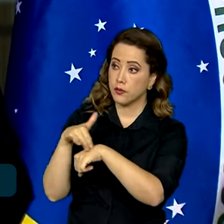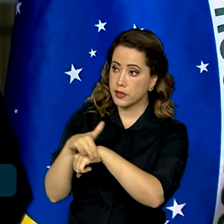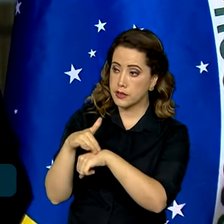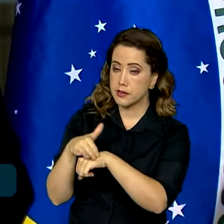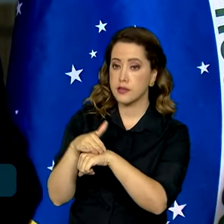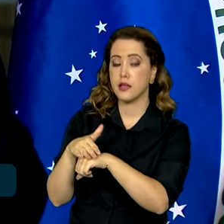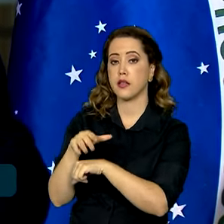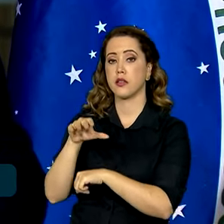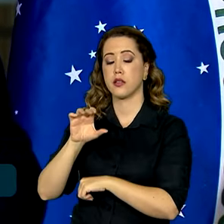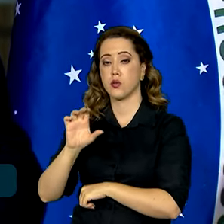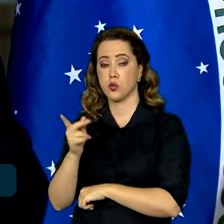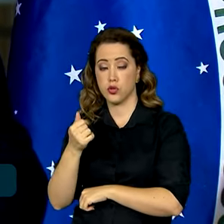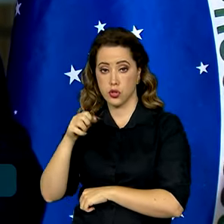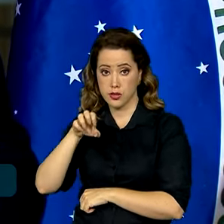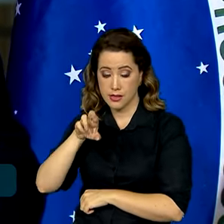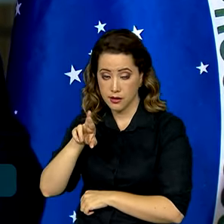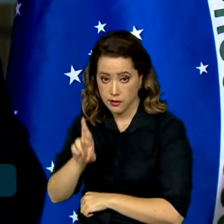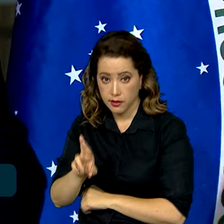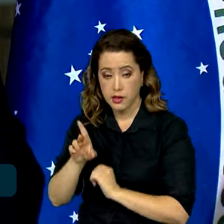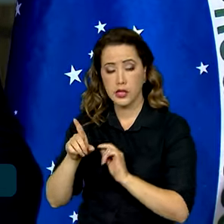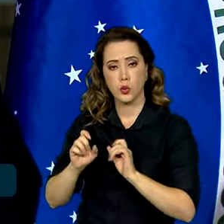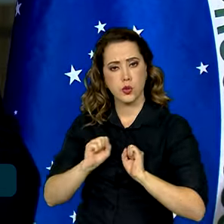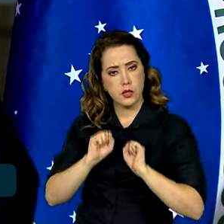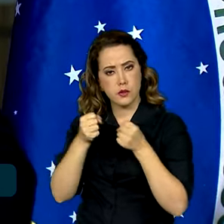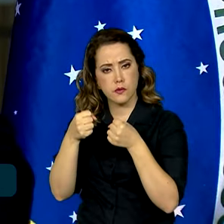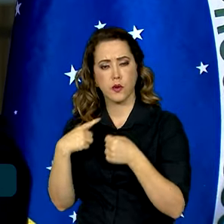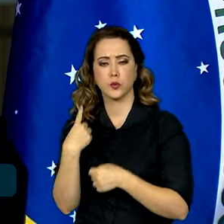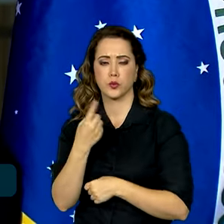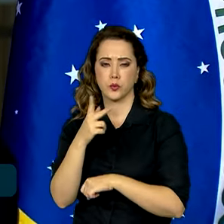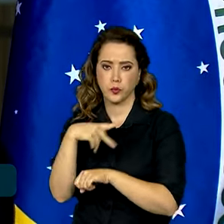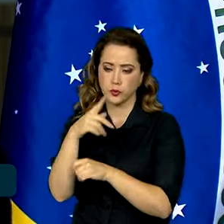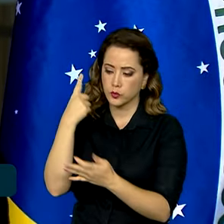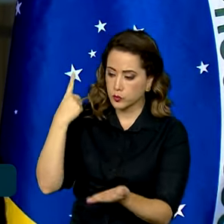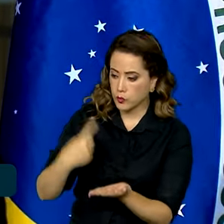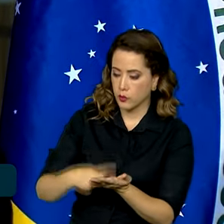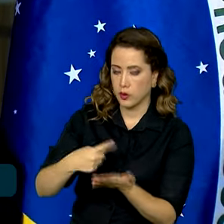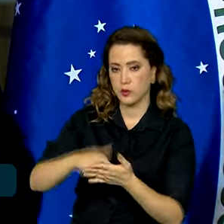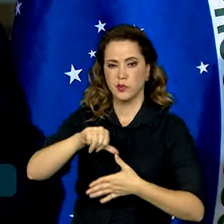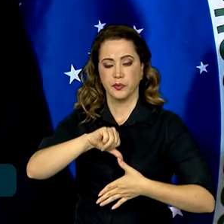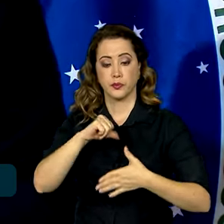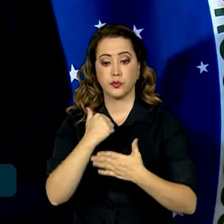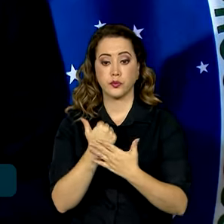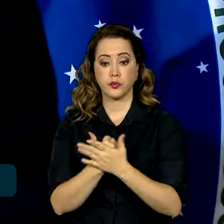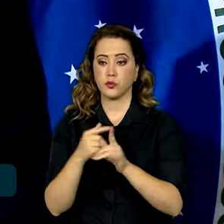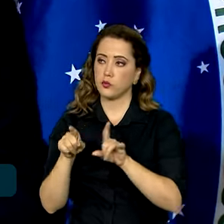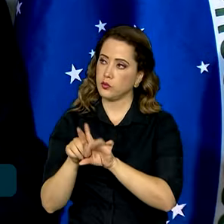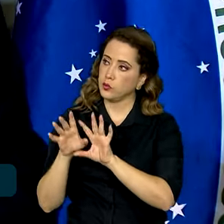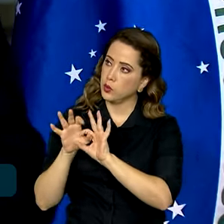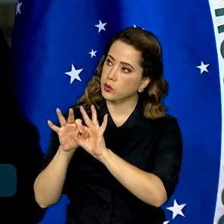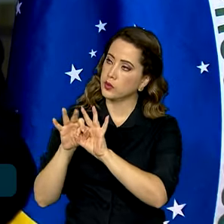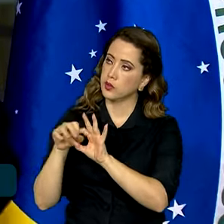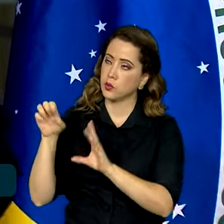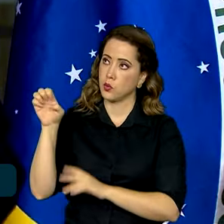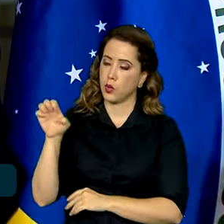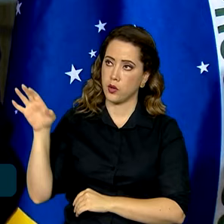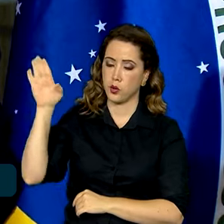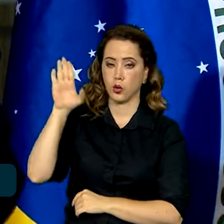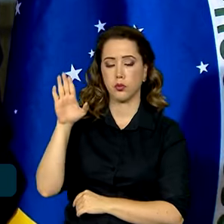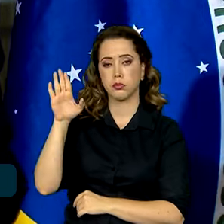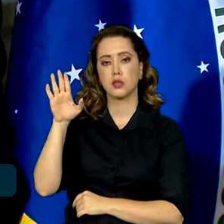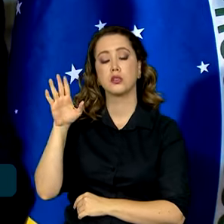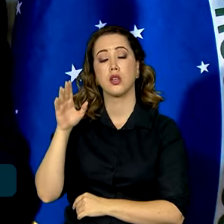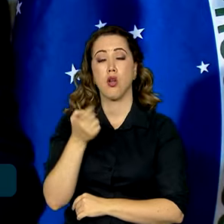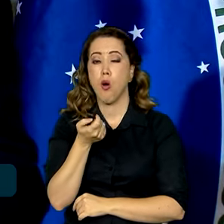os esforços que estamos fazendo para concluir o acordo entre o Mercosul e a União Europeia. São